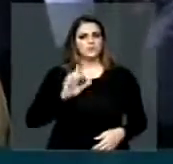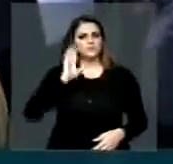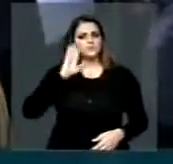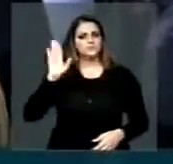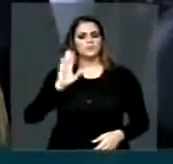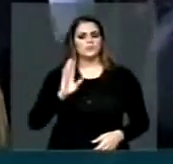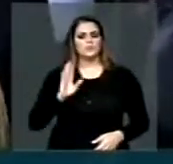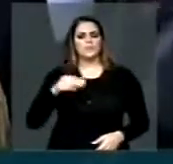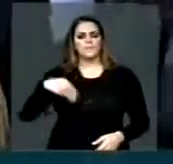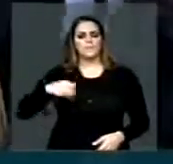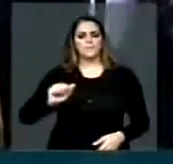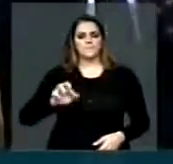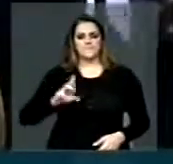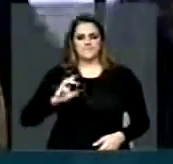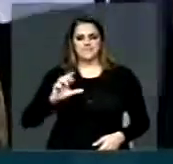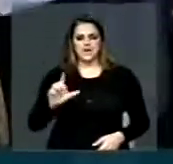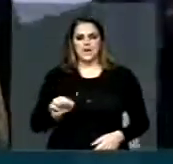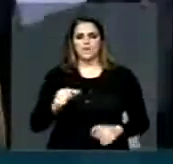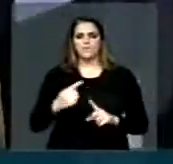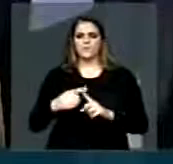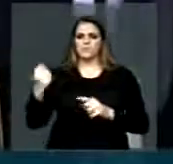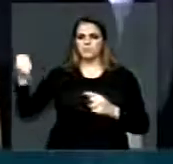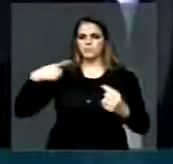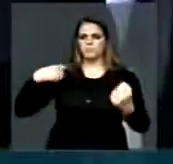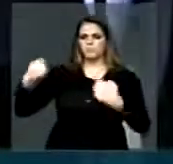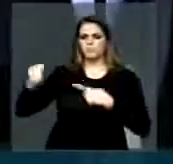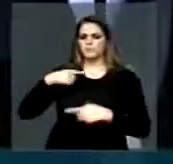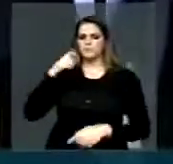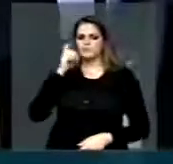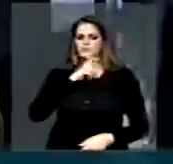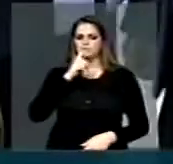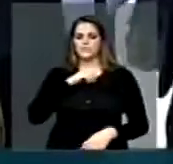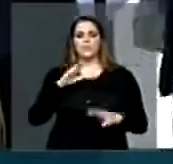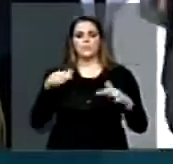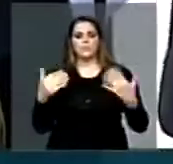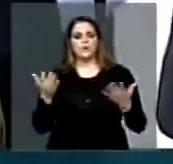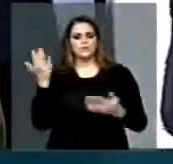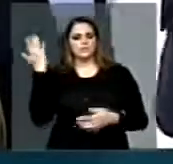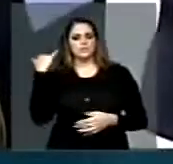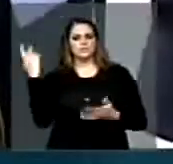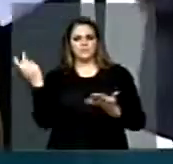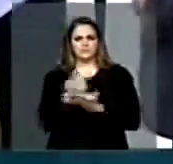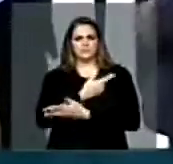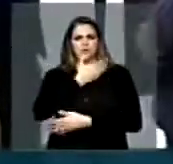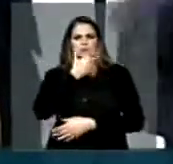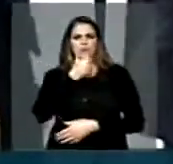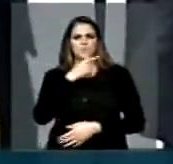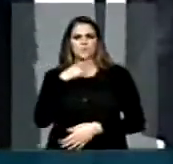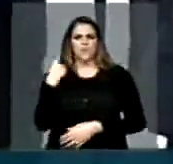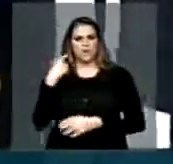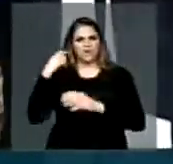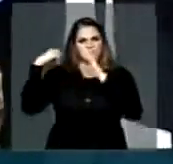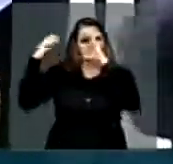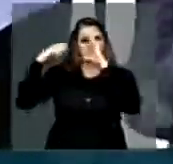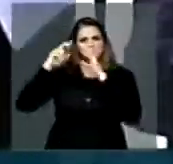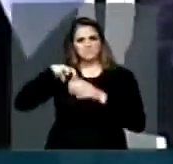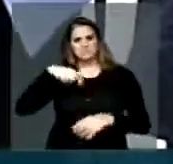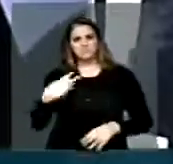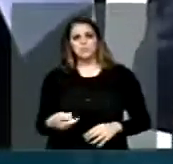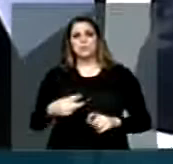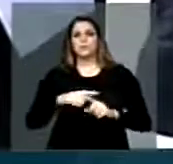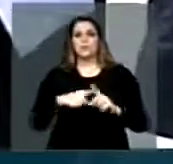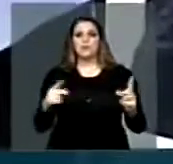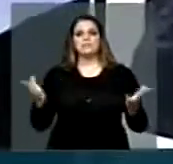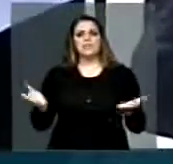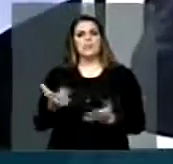Freixo, a partir da tragédia que vitimou o cinegrafista Santiago Andrade, mas agora até a própria